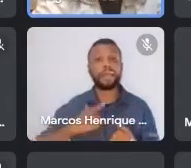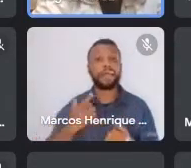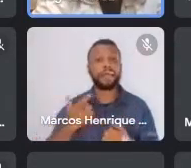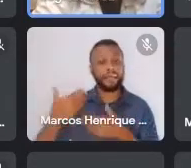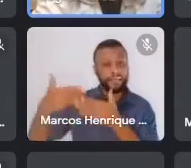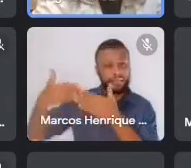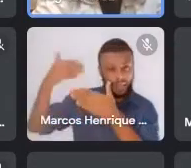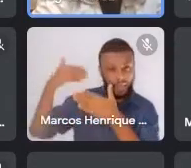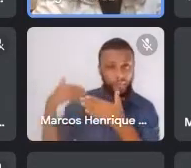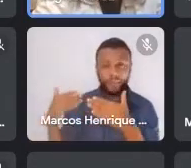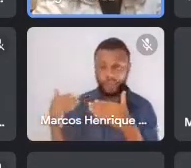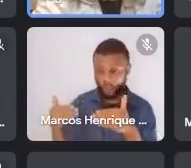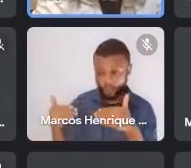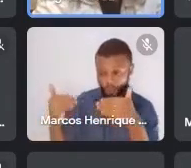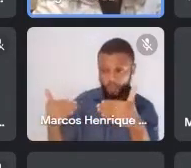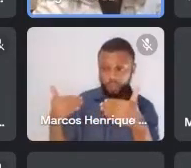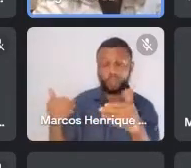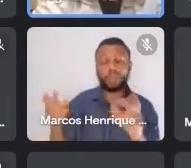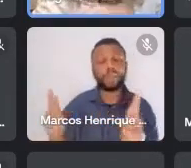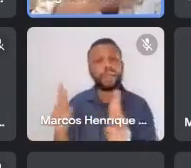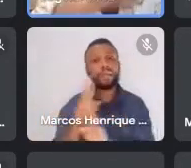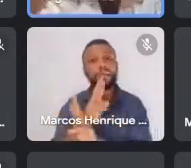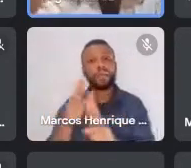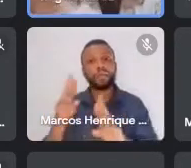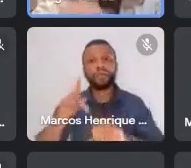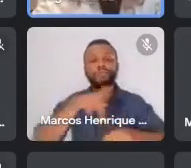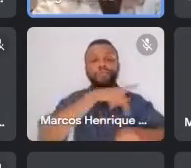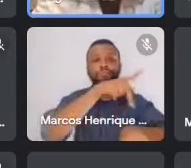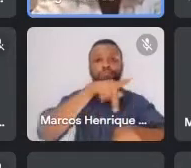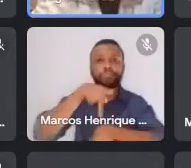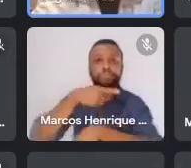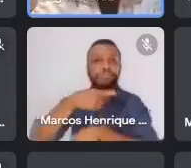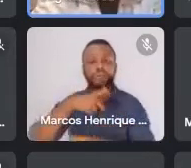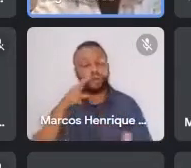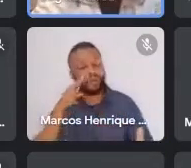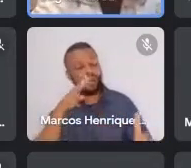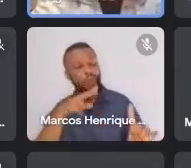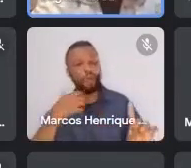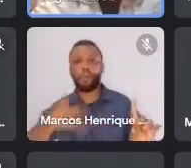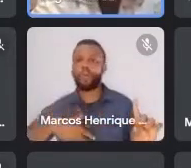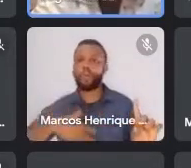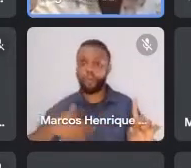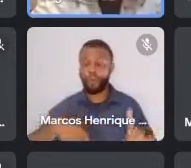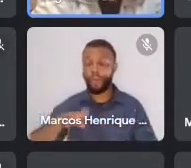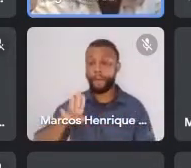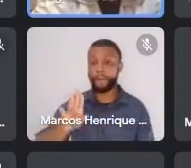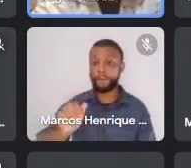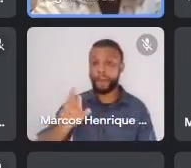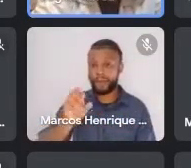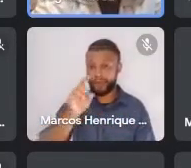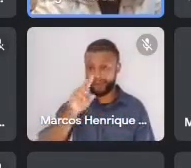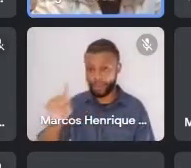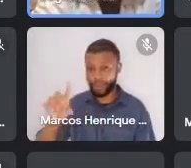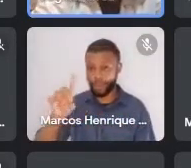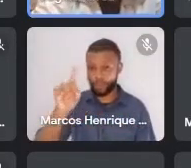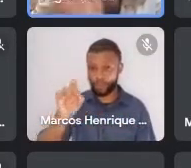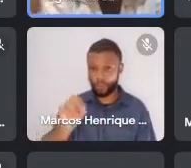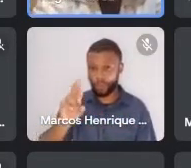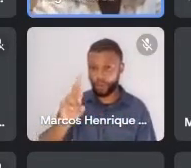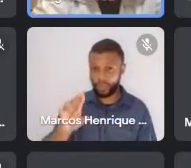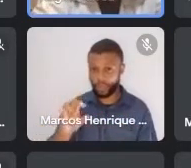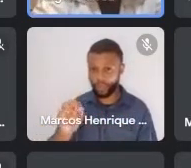ministro das Relações Exteriores, né? Considerado um dos grandes ministros das Relações Exteriores, né? Como esses